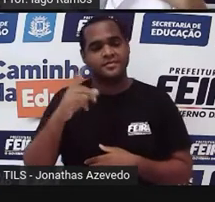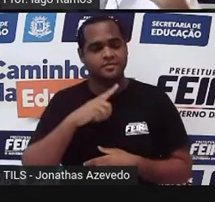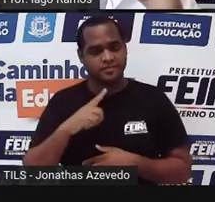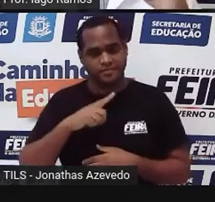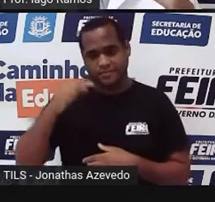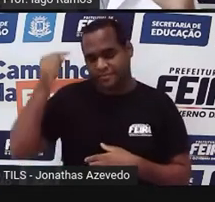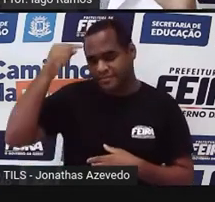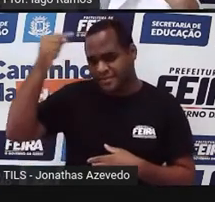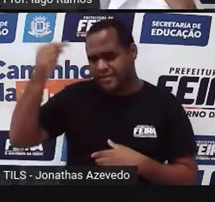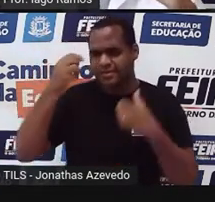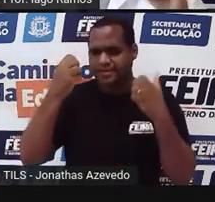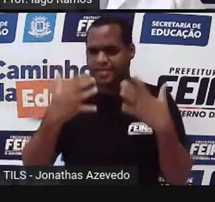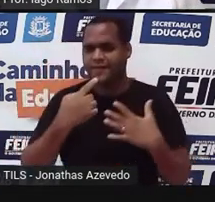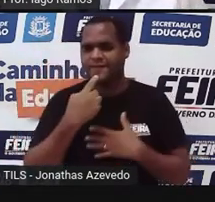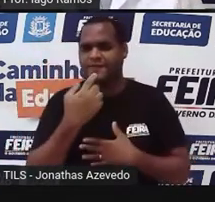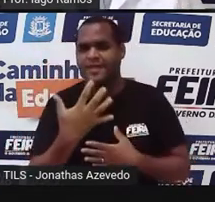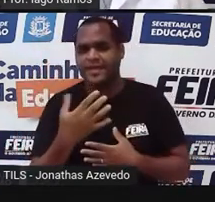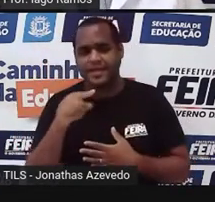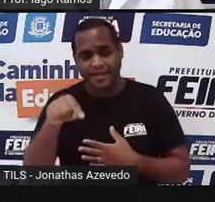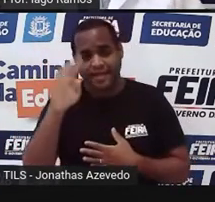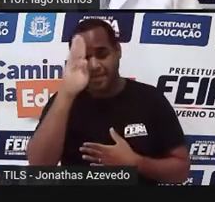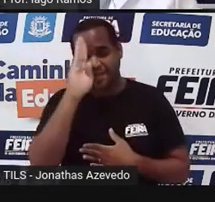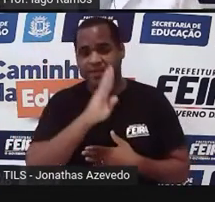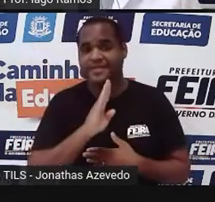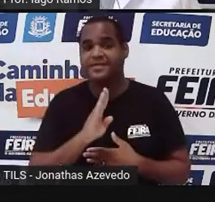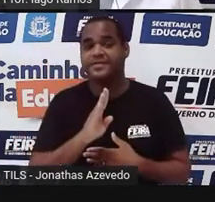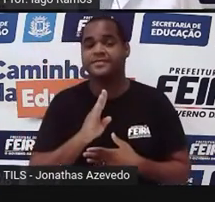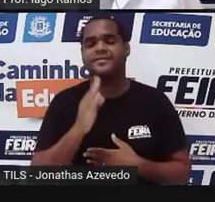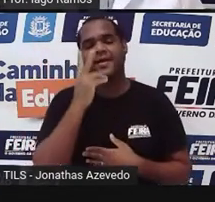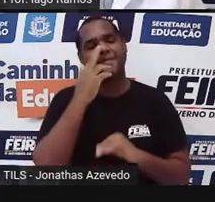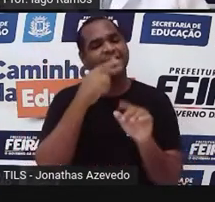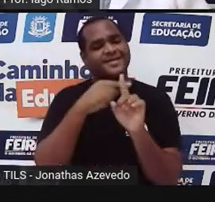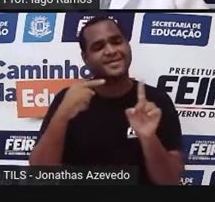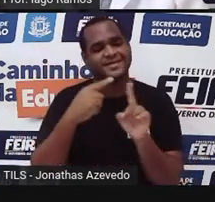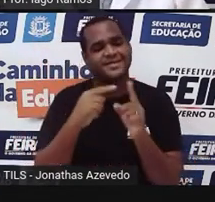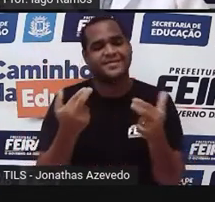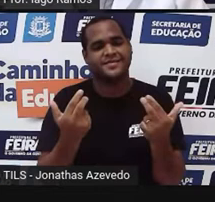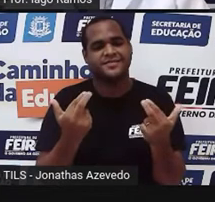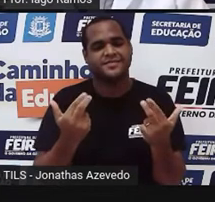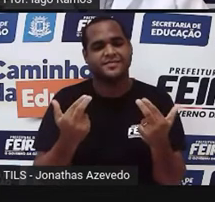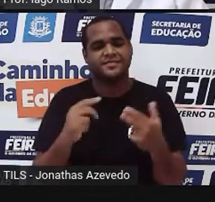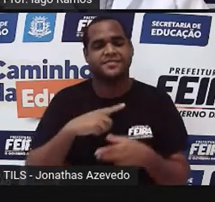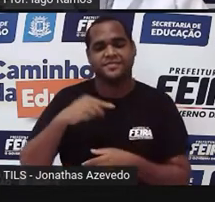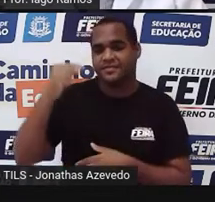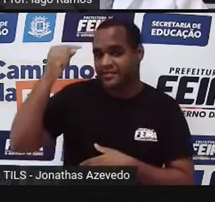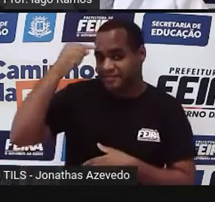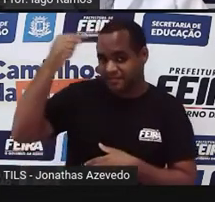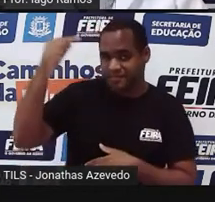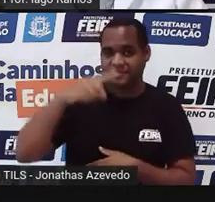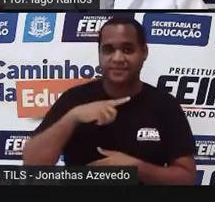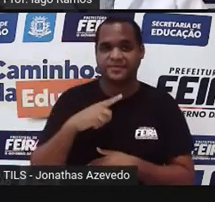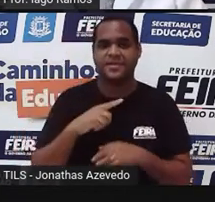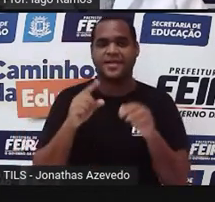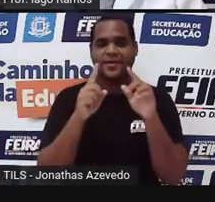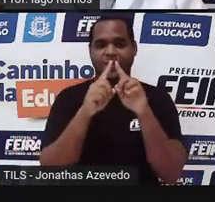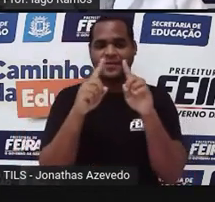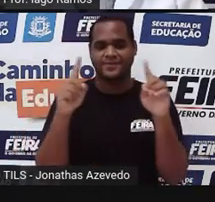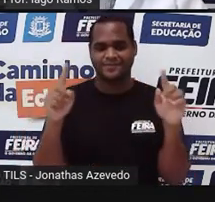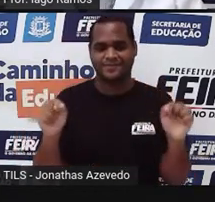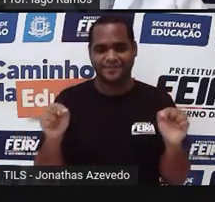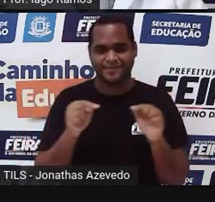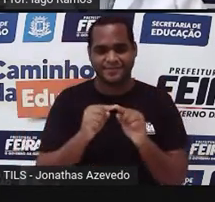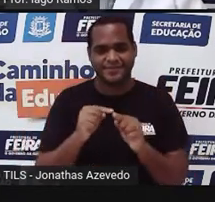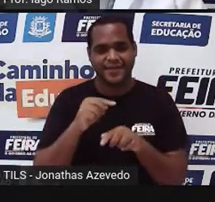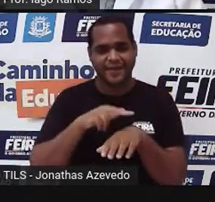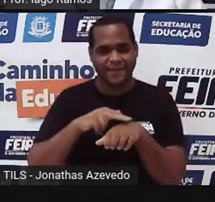ter ideia, já que eu falei da bandeira do Brasil, é parecido com isso aqui, ó. O retângulo aqui, né? Aqui em verde na